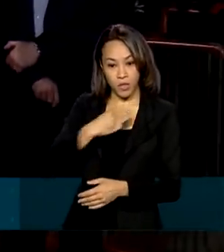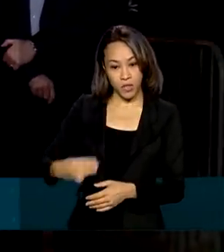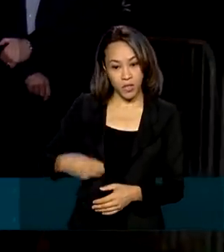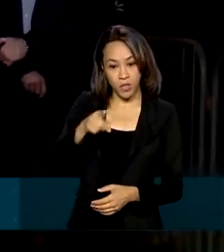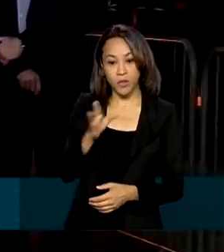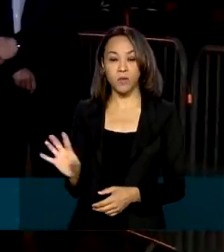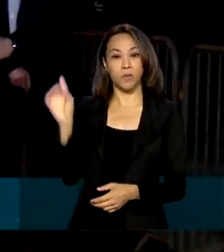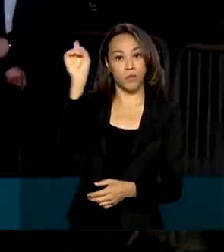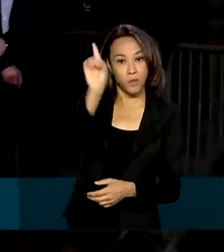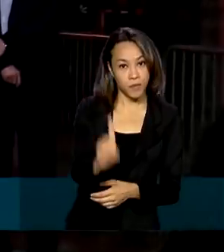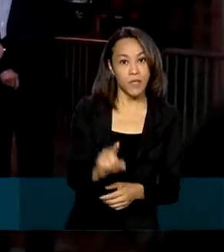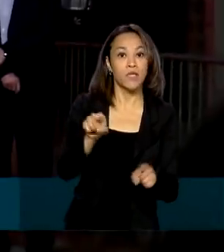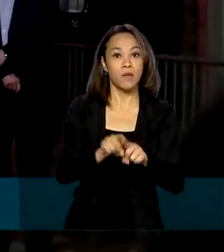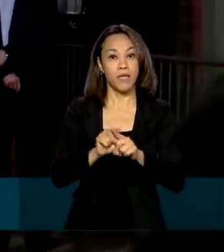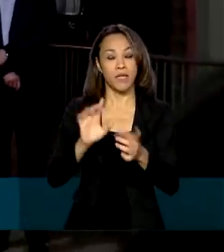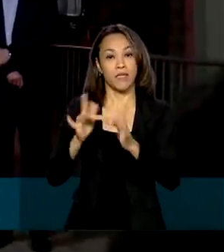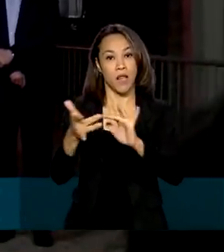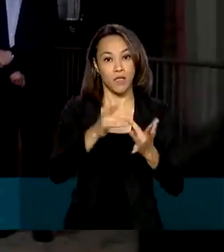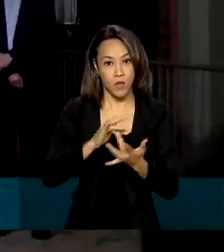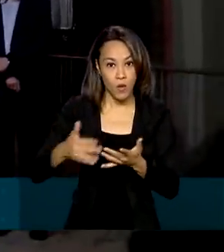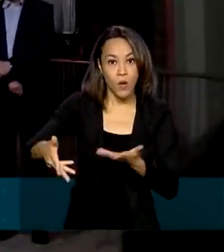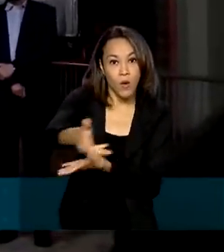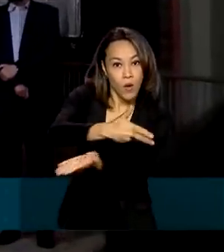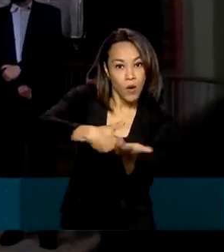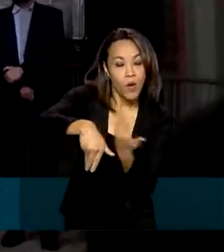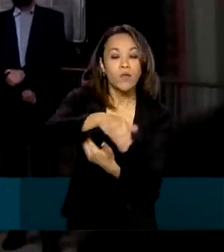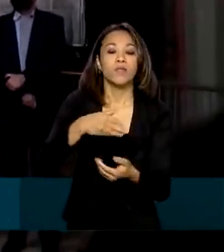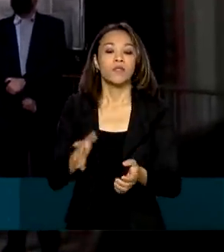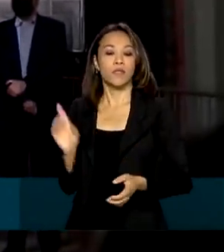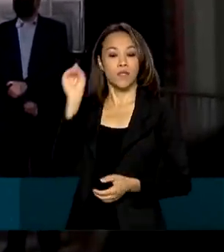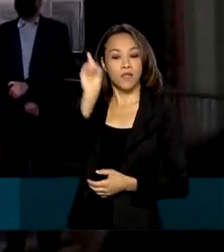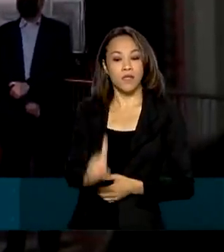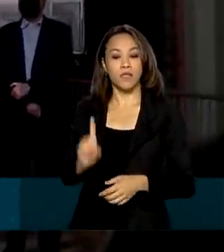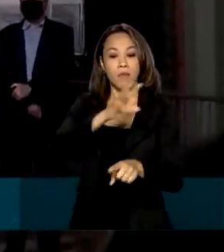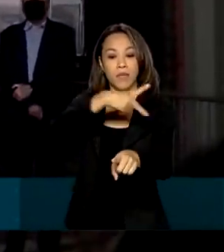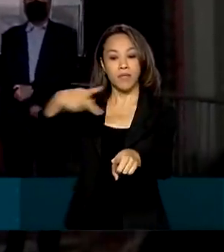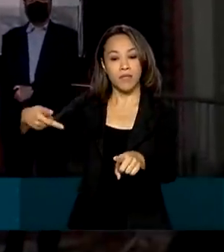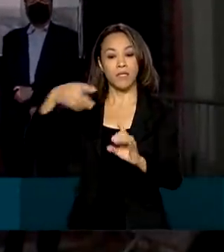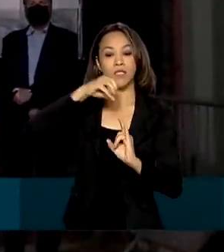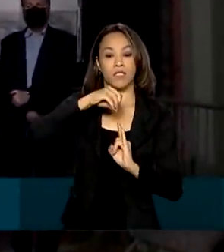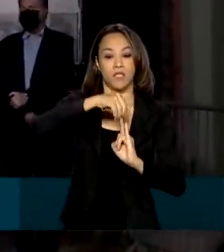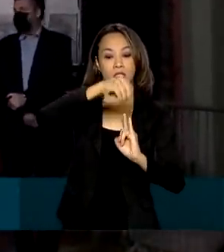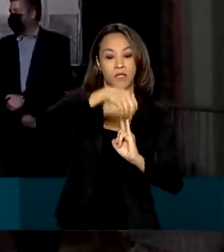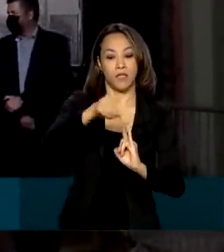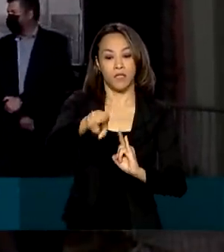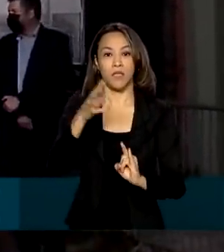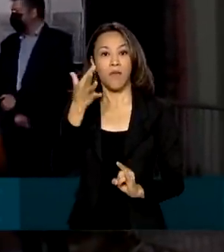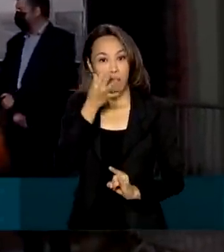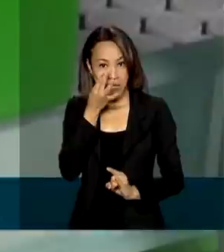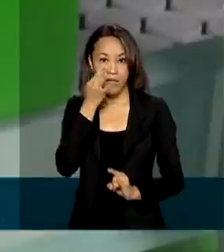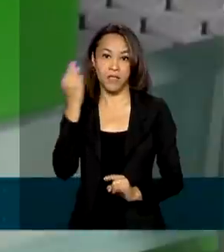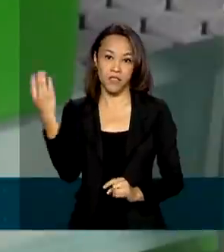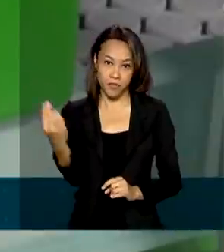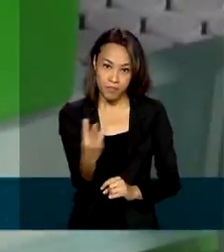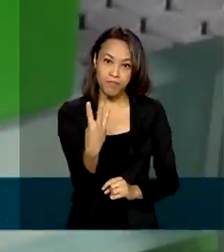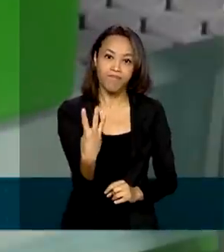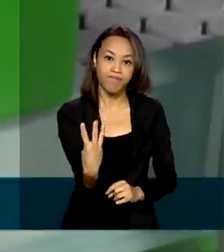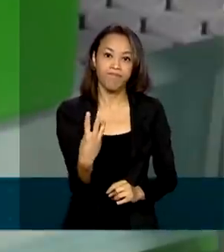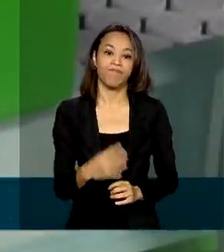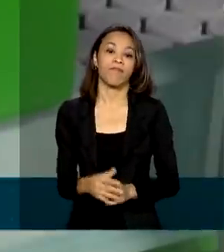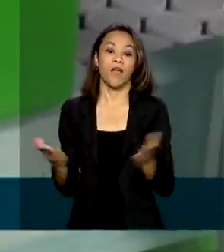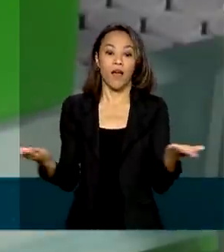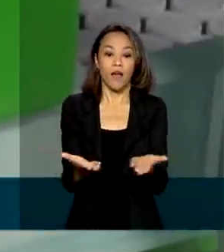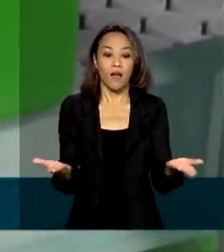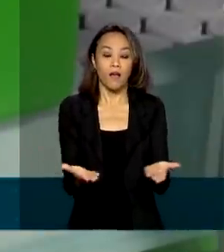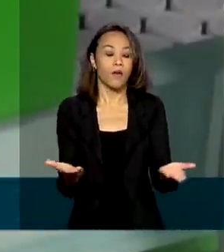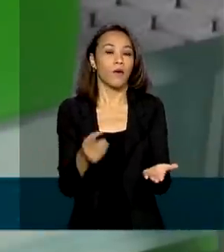Exteriores, Ernesto Araújo, e a presidente da Fiocruz, Nízia Trindade Lima, estavam no local. Agora, a